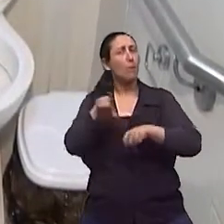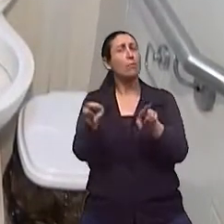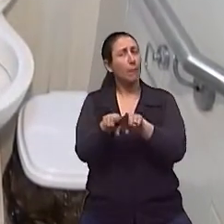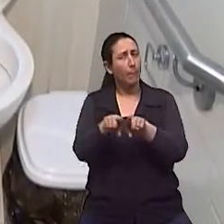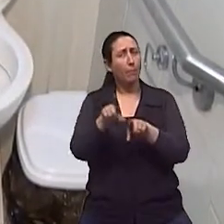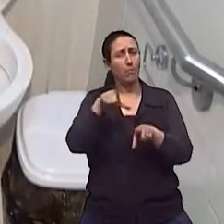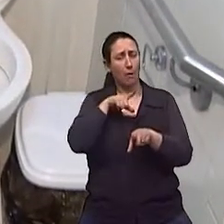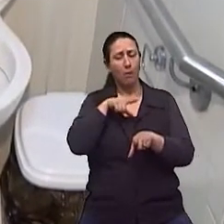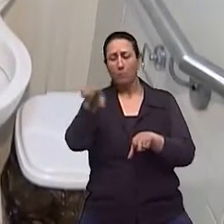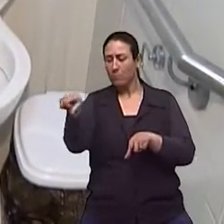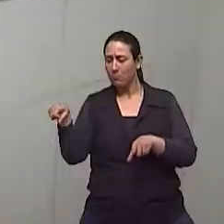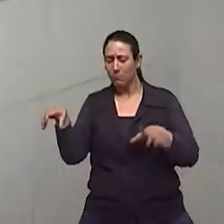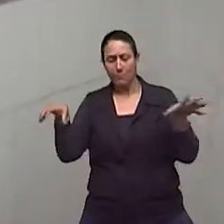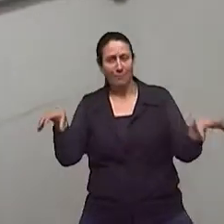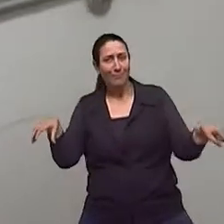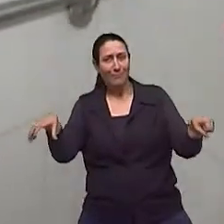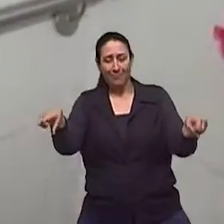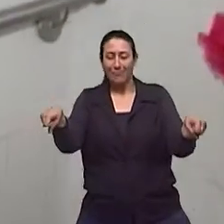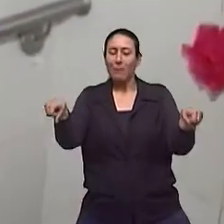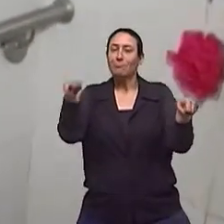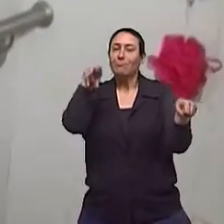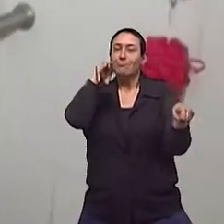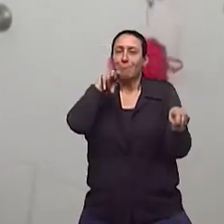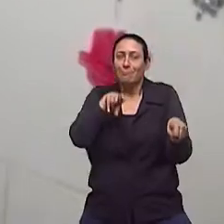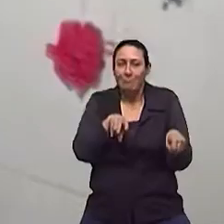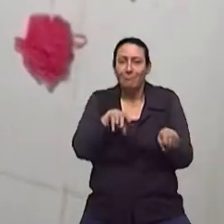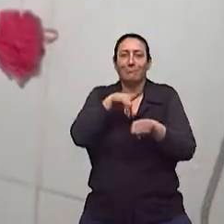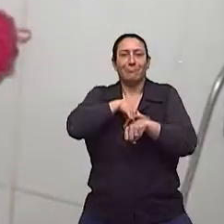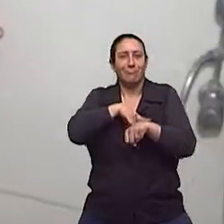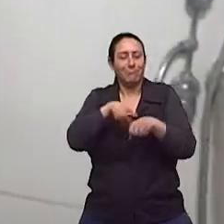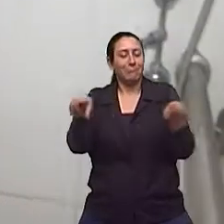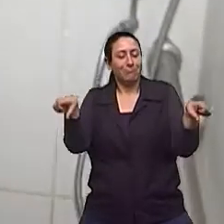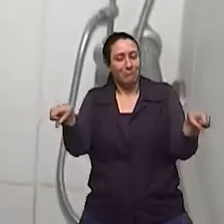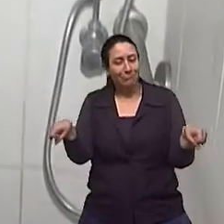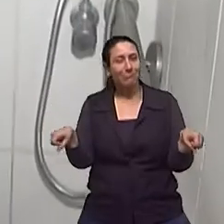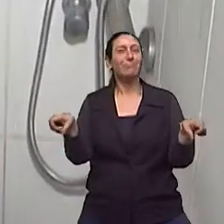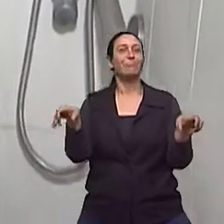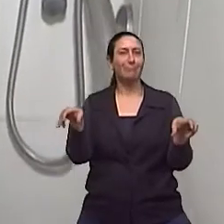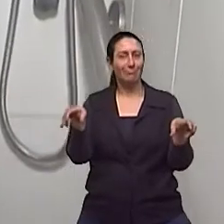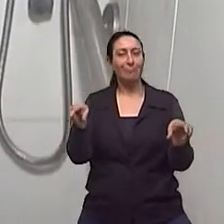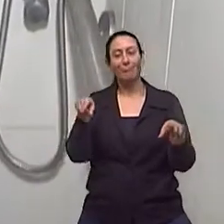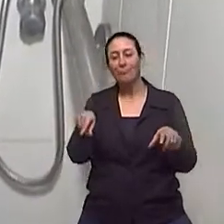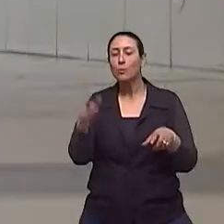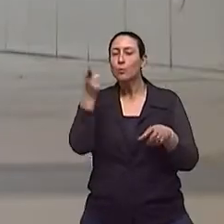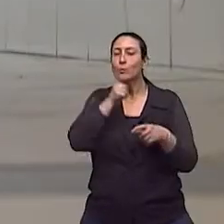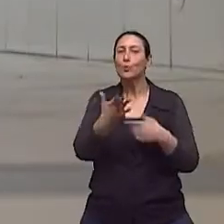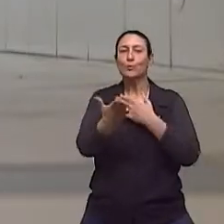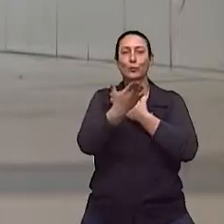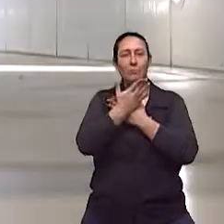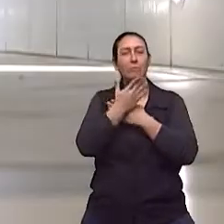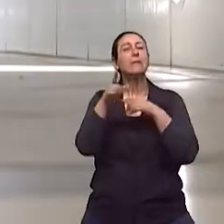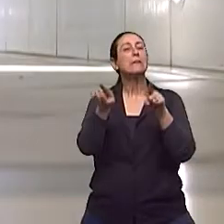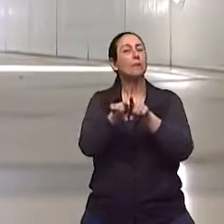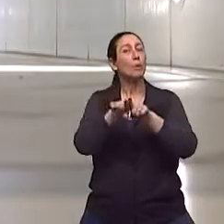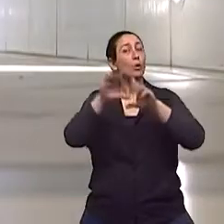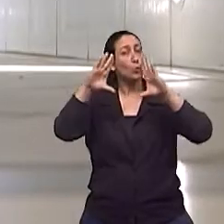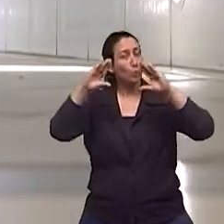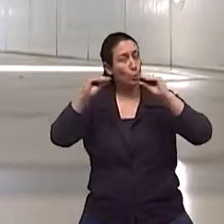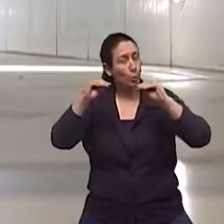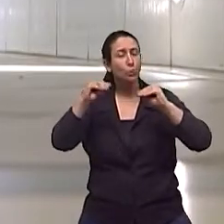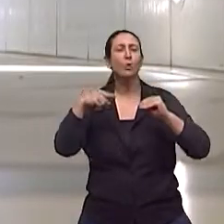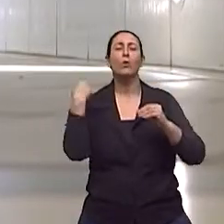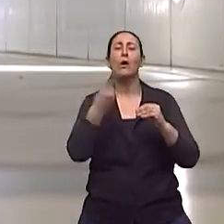corrimões que auxiliam as pessoas para que elas possam sentar. À noite, nós